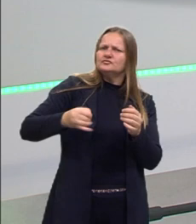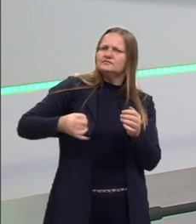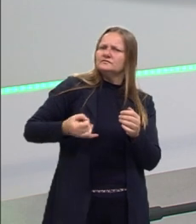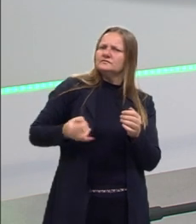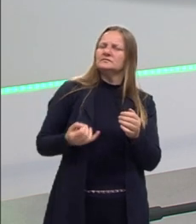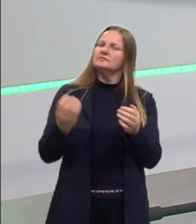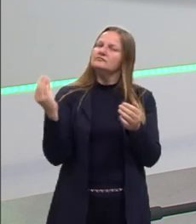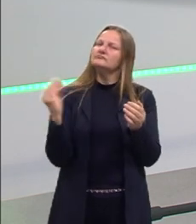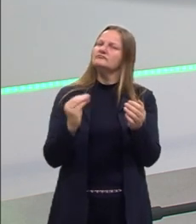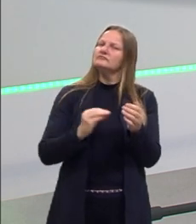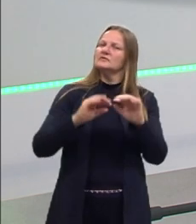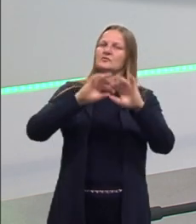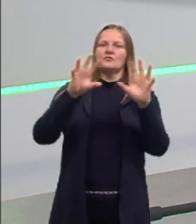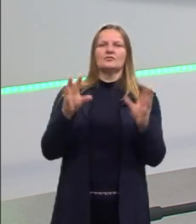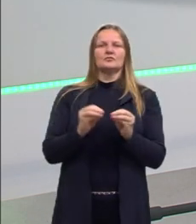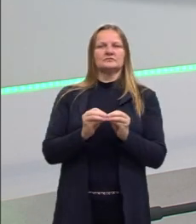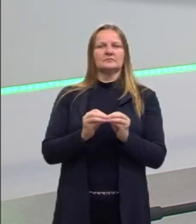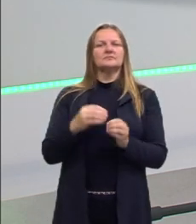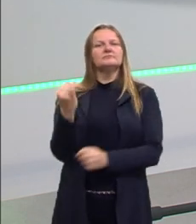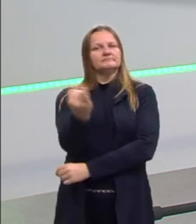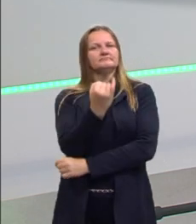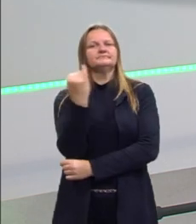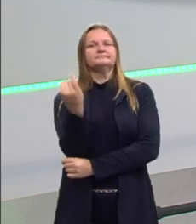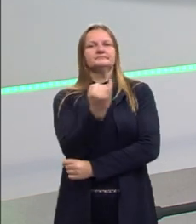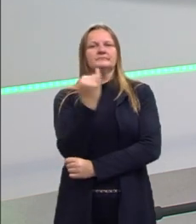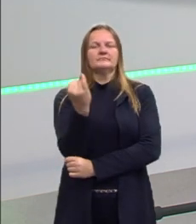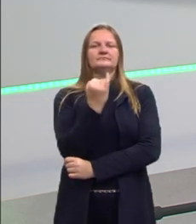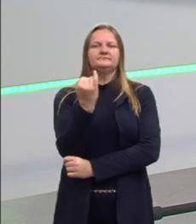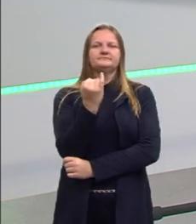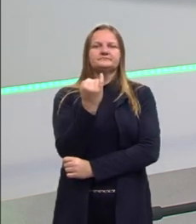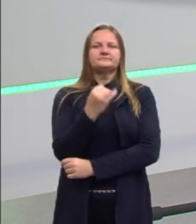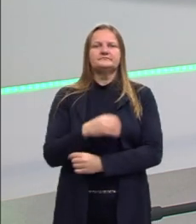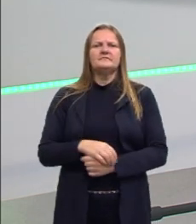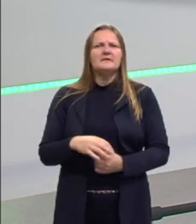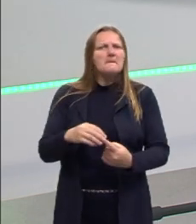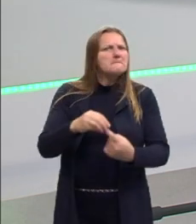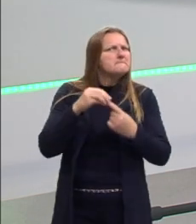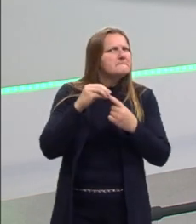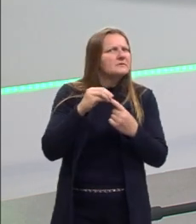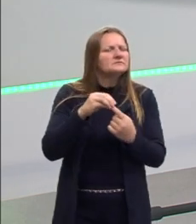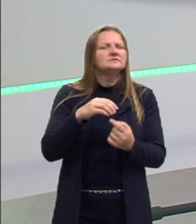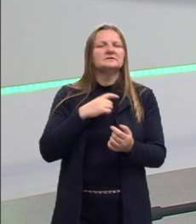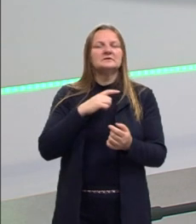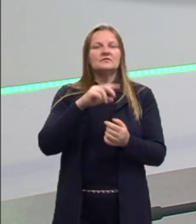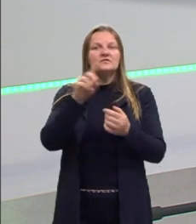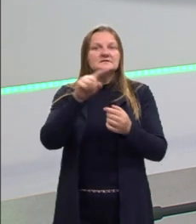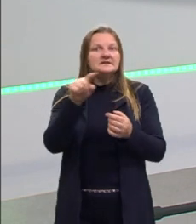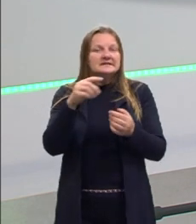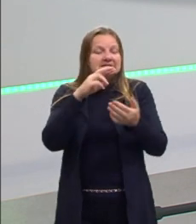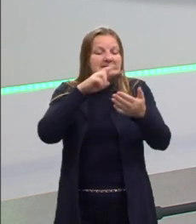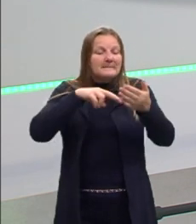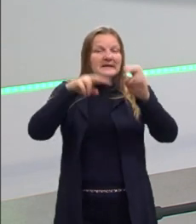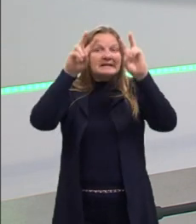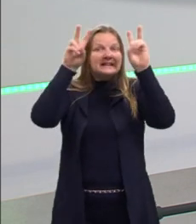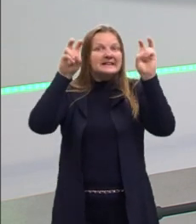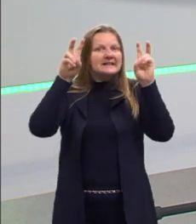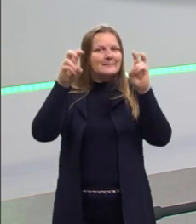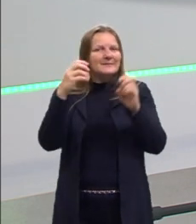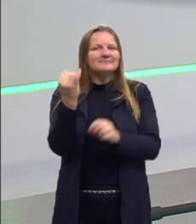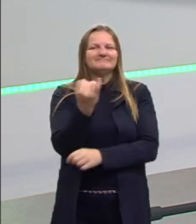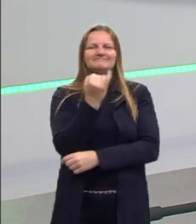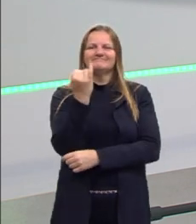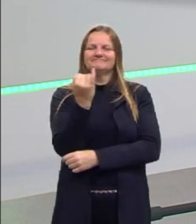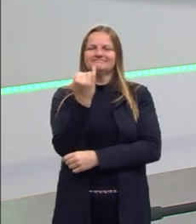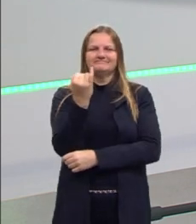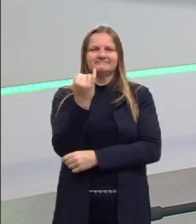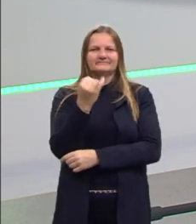disposta no tema. Por isso que é tão importante e fundamental que tu saibas interpretar o tema. O